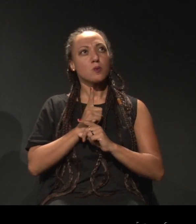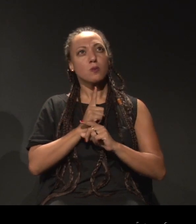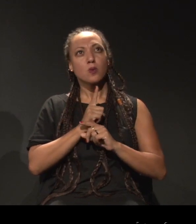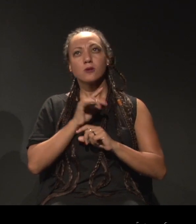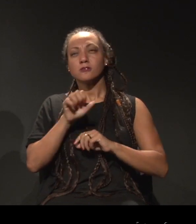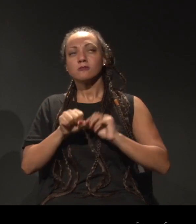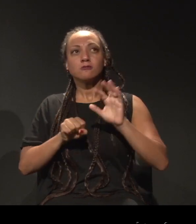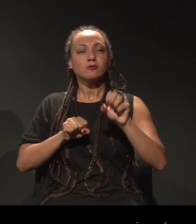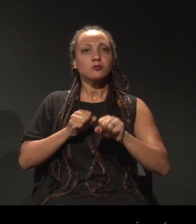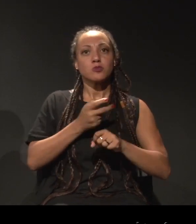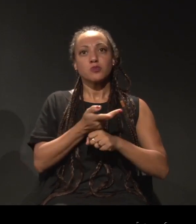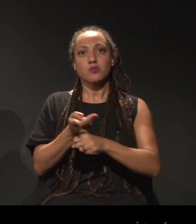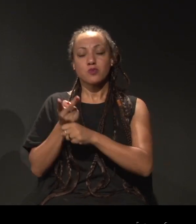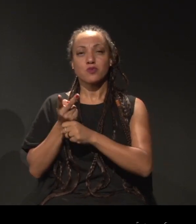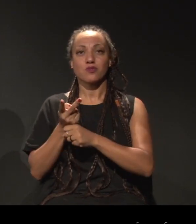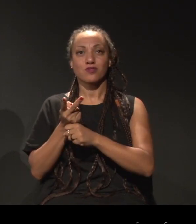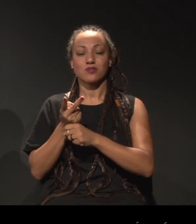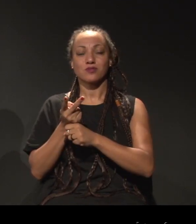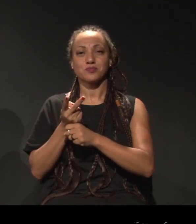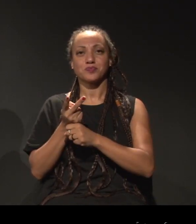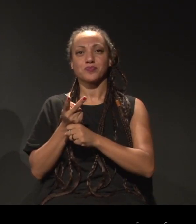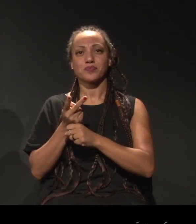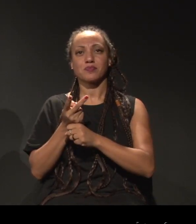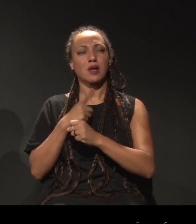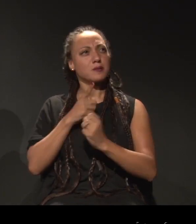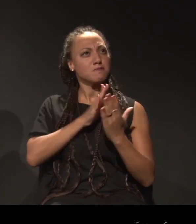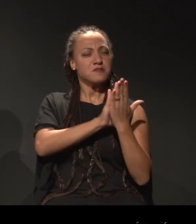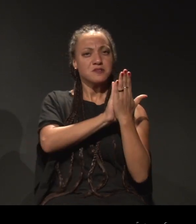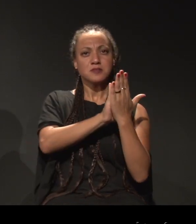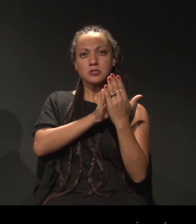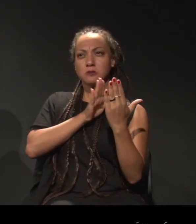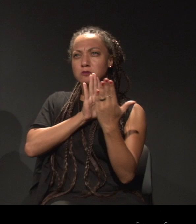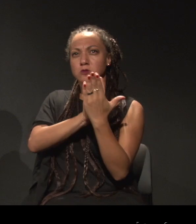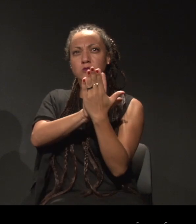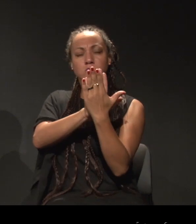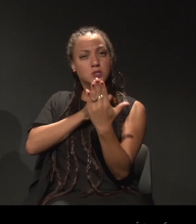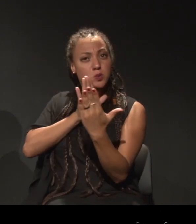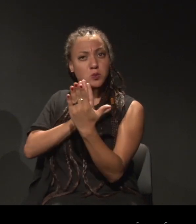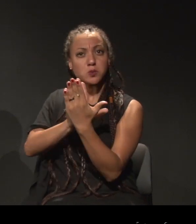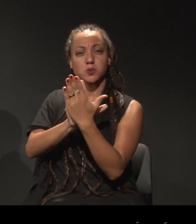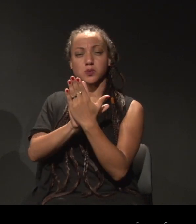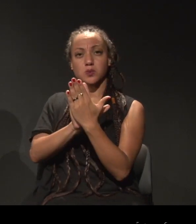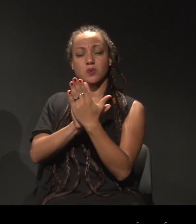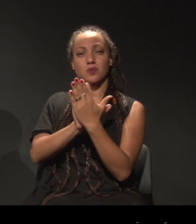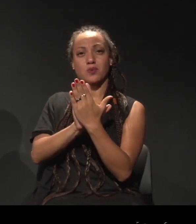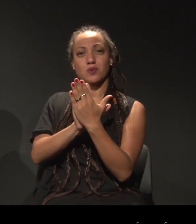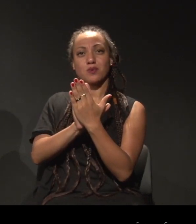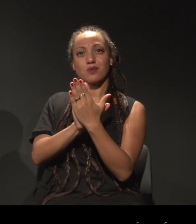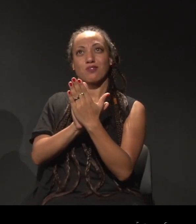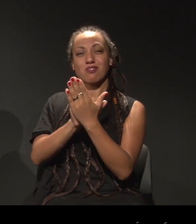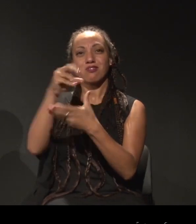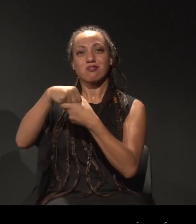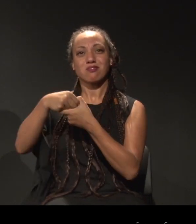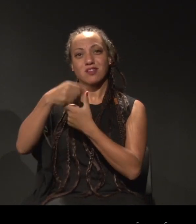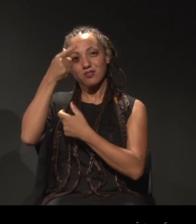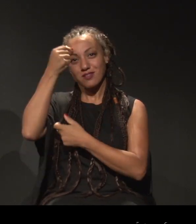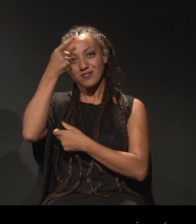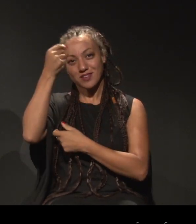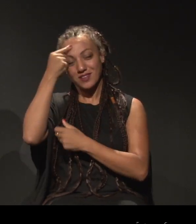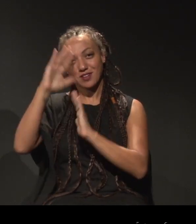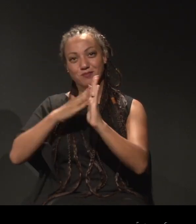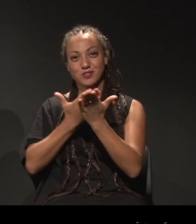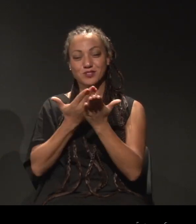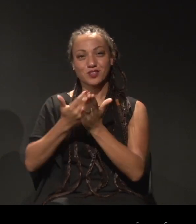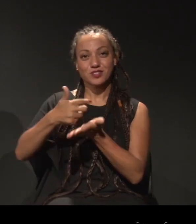busca, e aí tive todos os enfrentamentos dentro de uma academia, de uma escola de